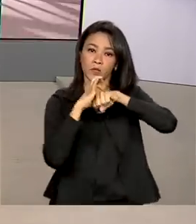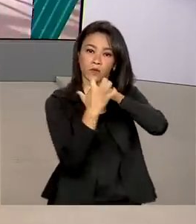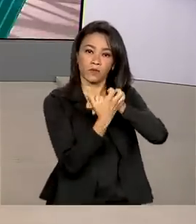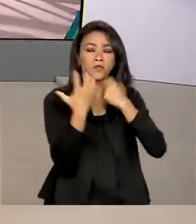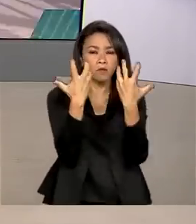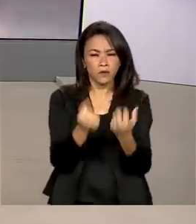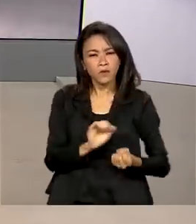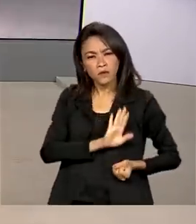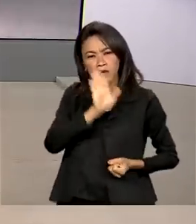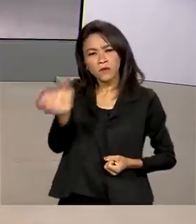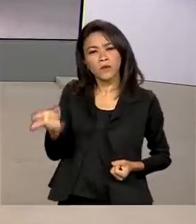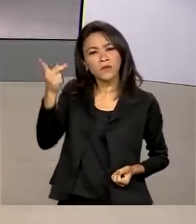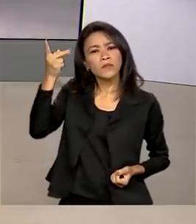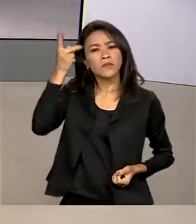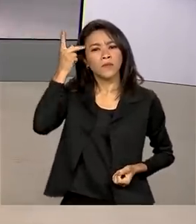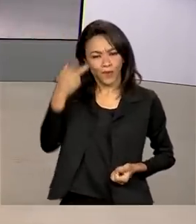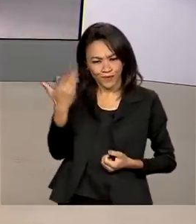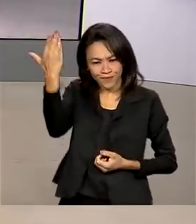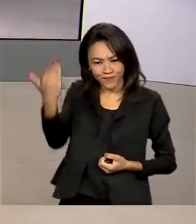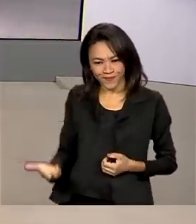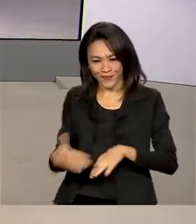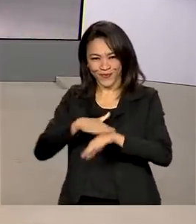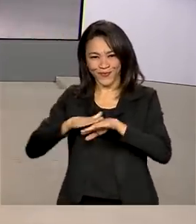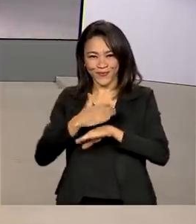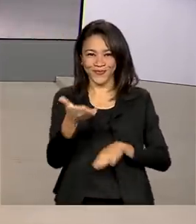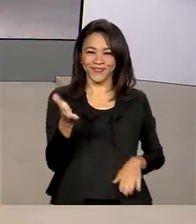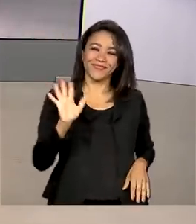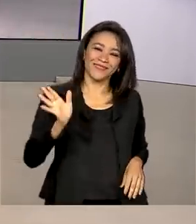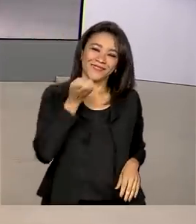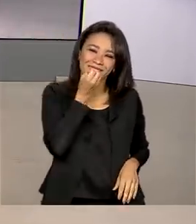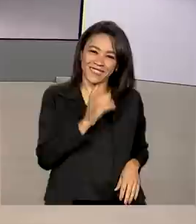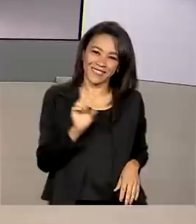ao Viva São Paulo conversar com Júlia Ballarini. Bom dia, Júlia.